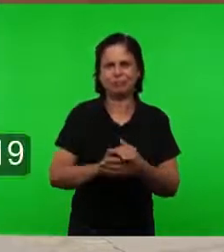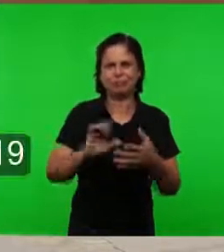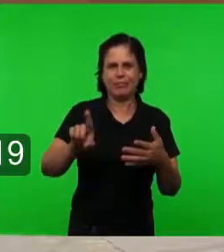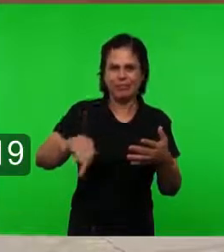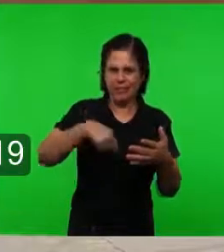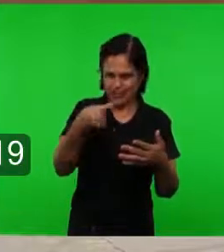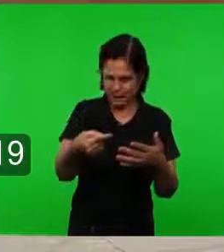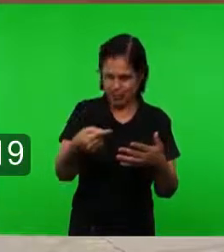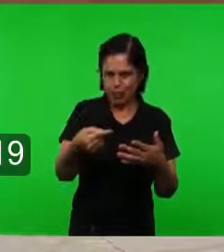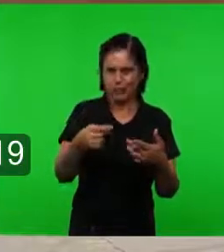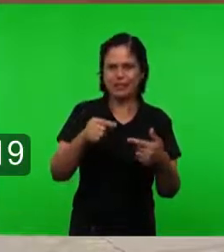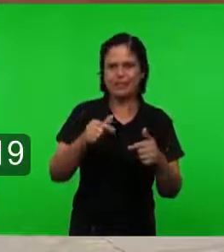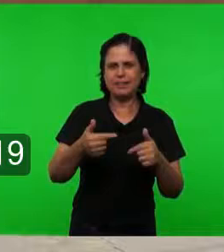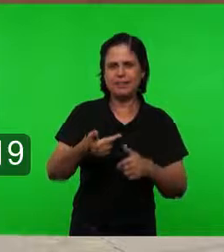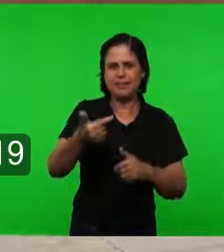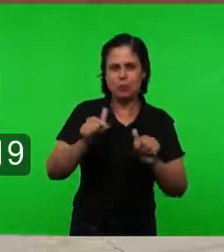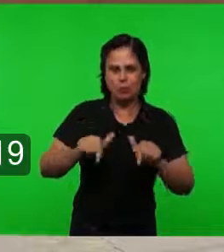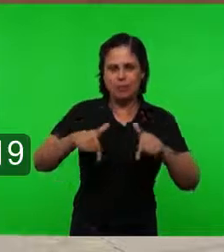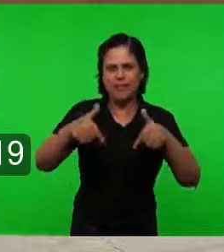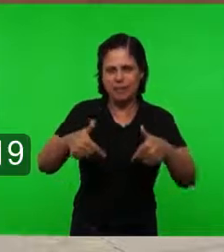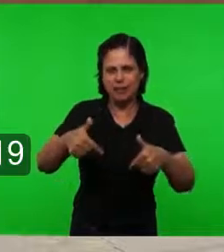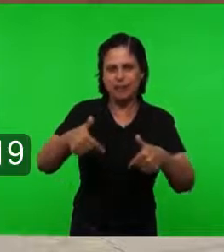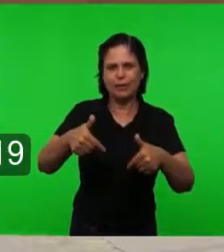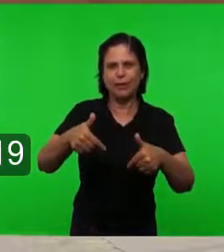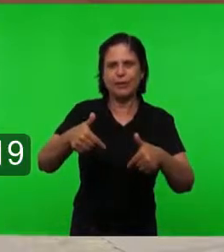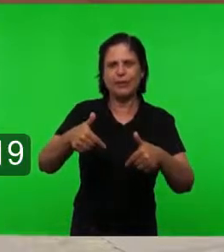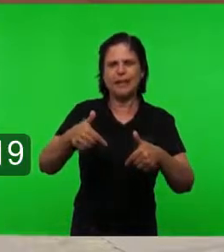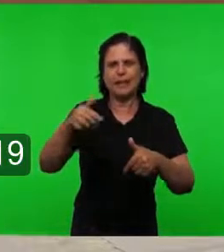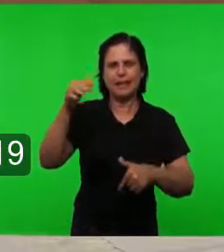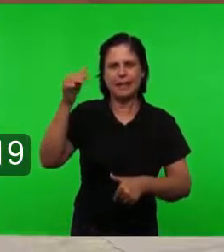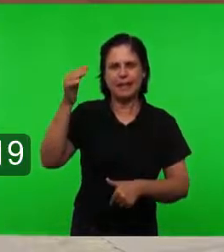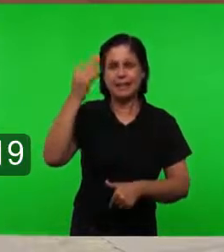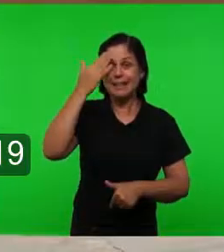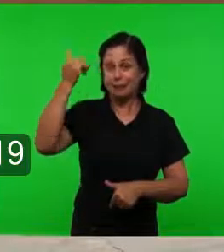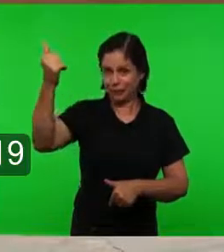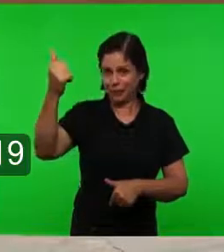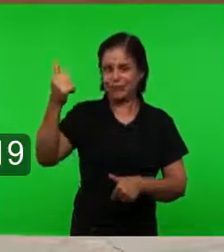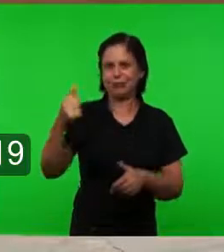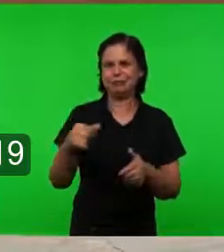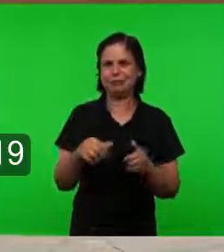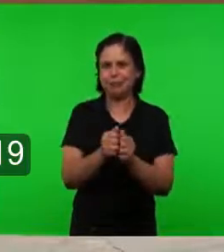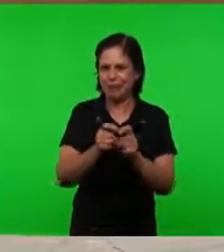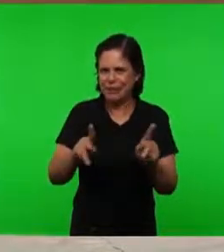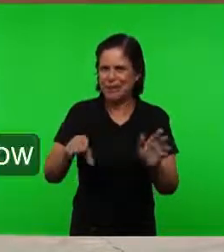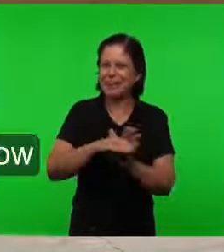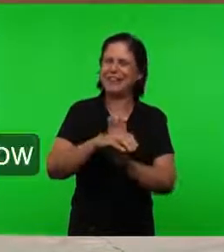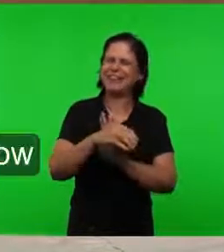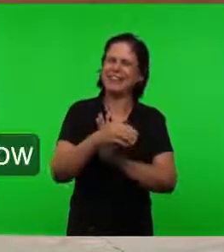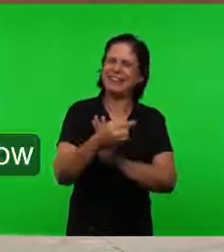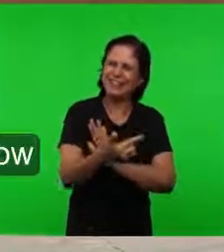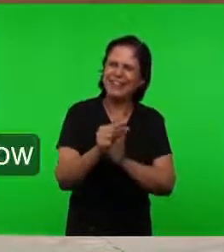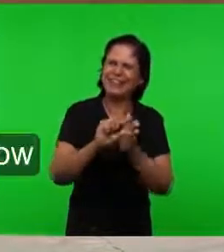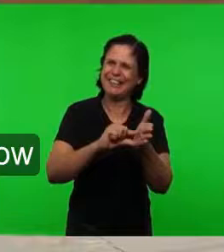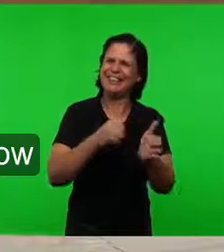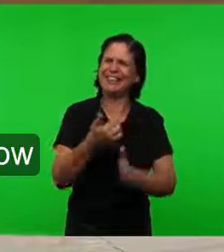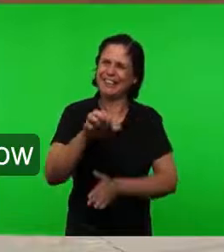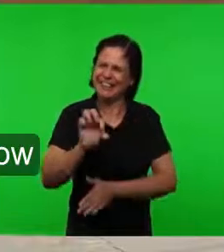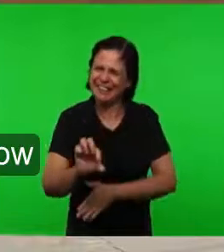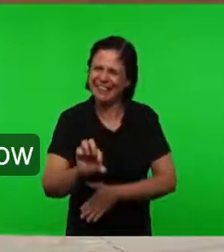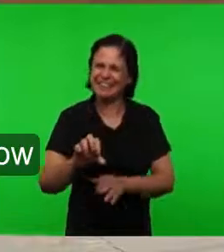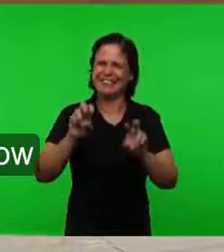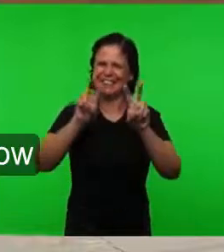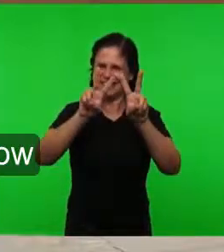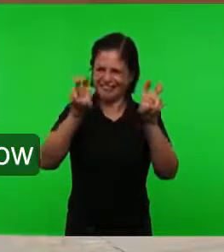Então está aqui O Espírito de Sabedoria No capítulo dois Verso dezenove De Apocalipse Onde está lá A